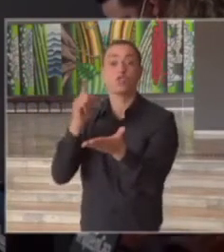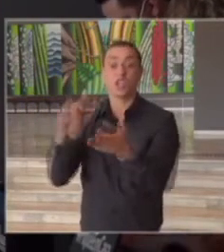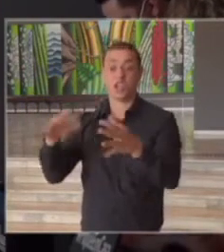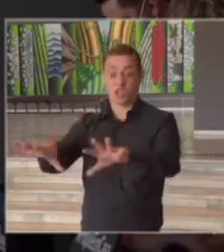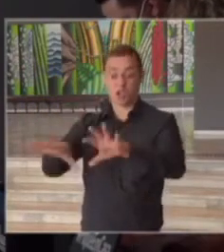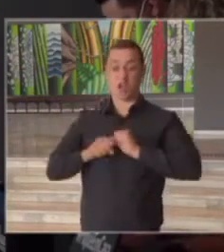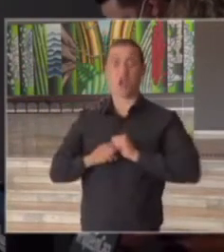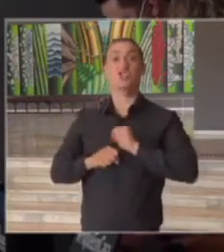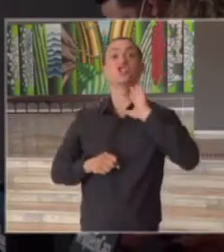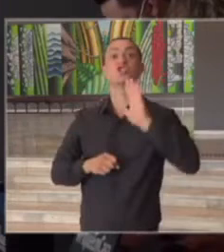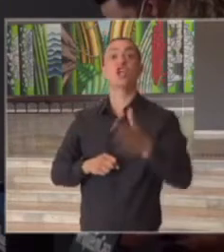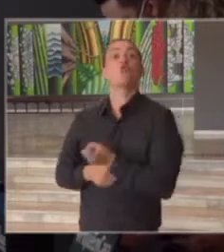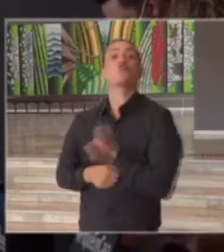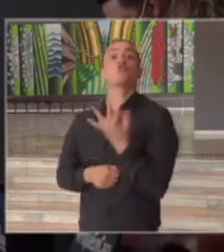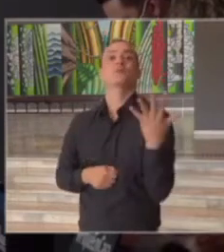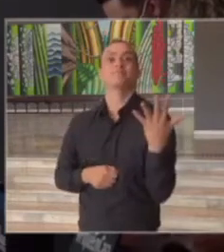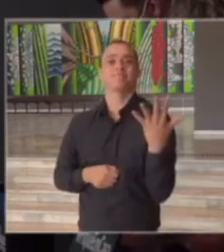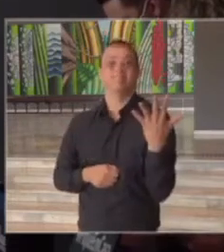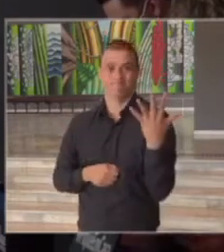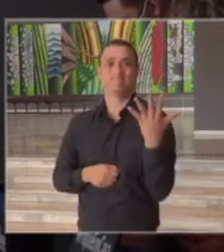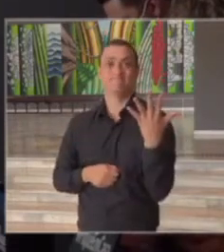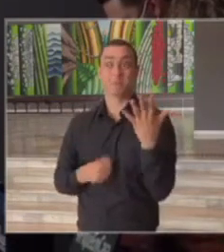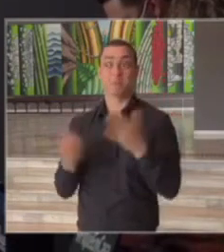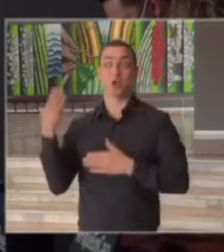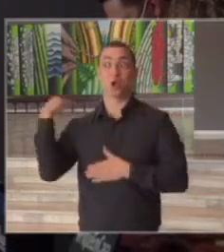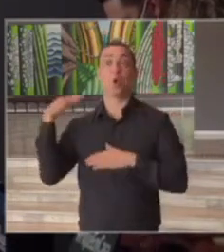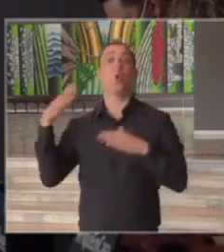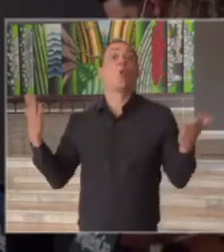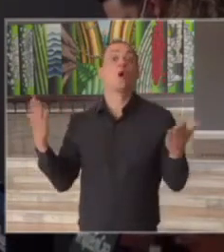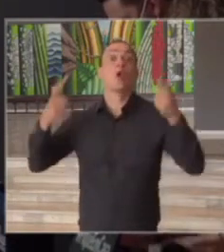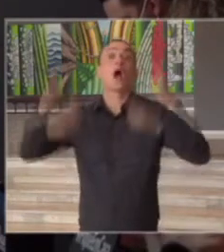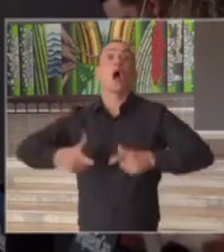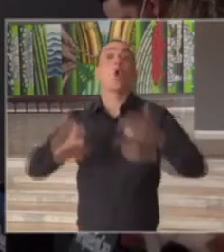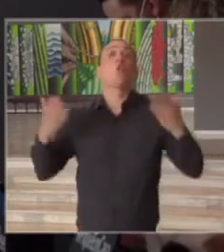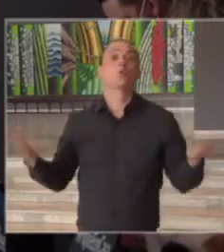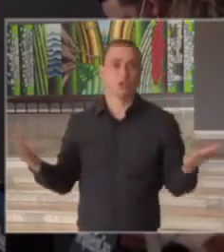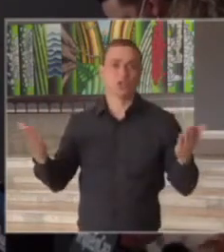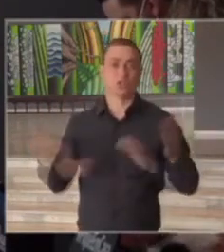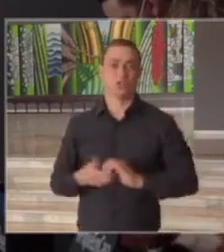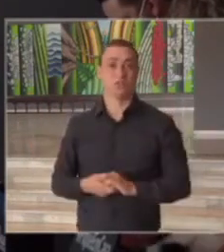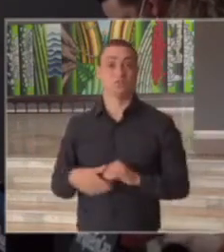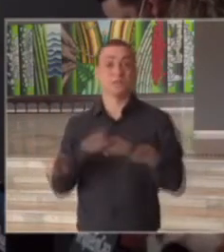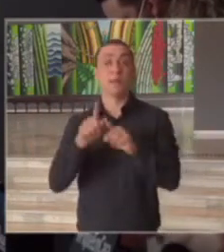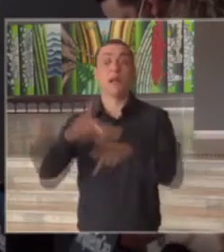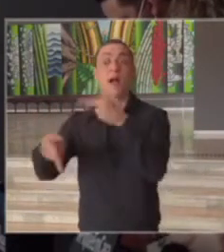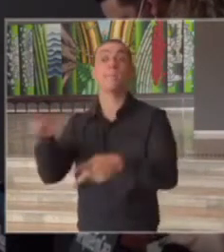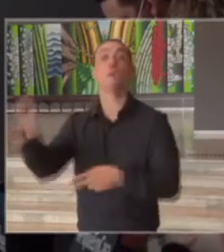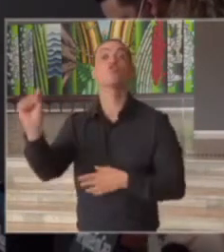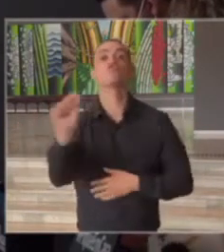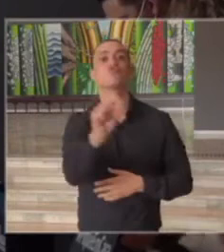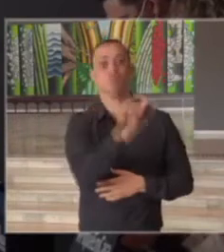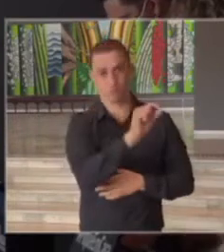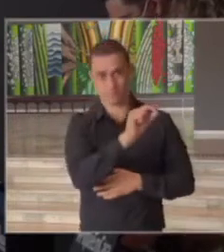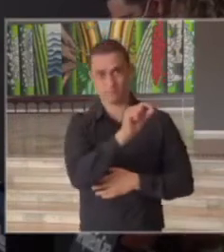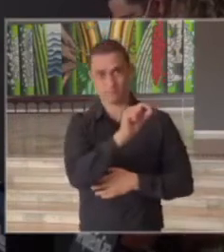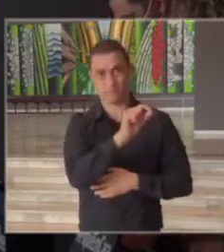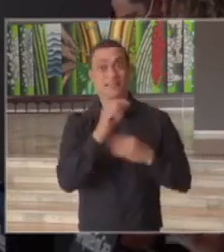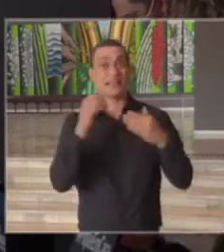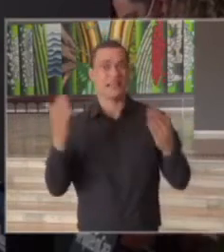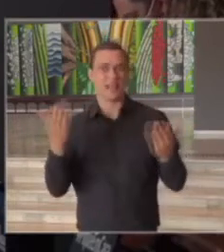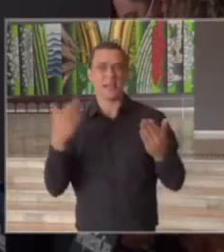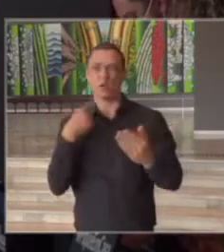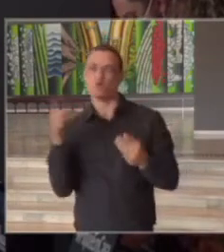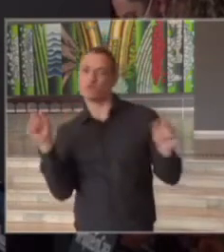ocorreram em que período em que local e em que população e com isso você